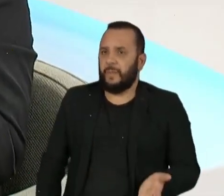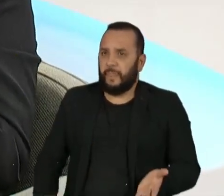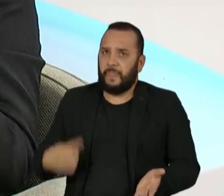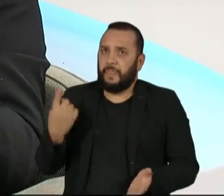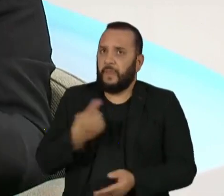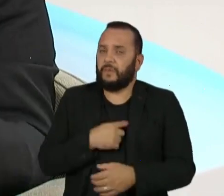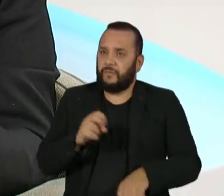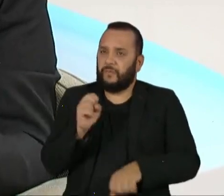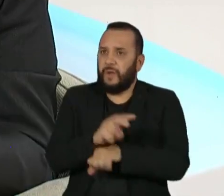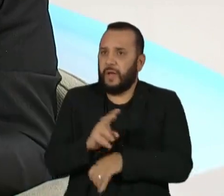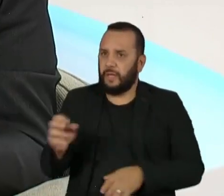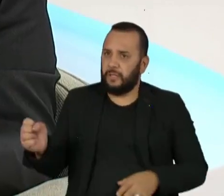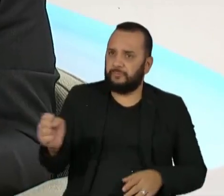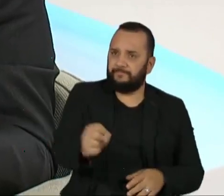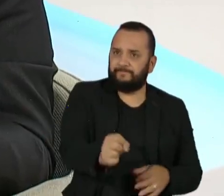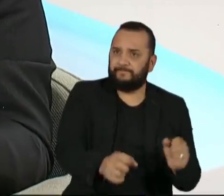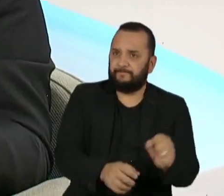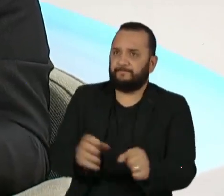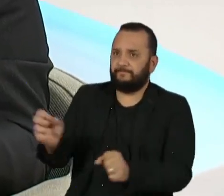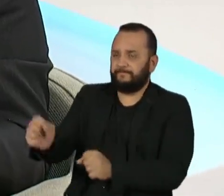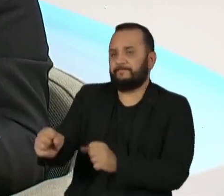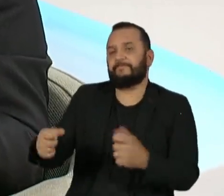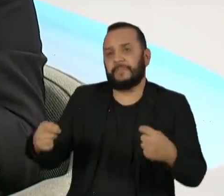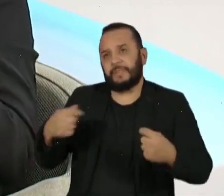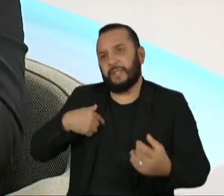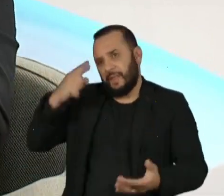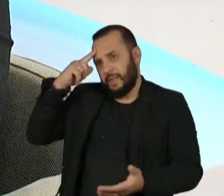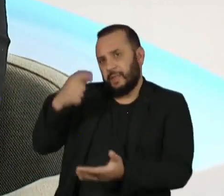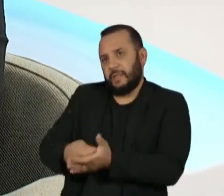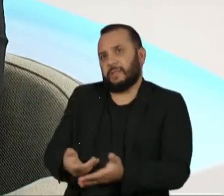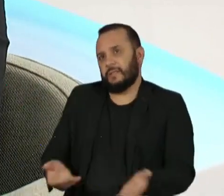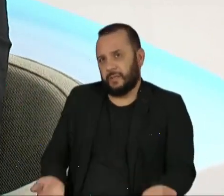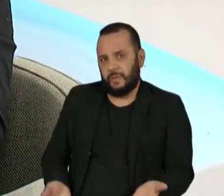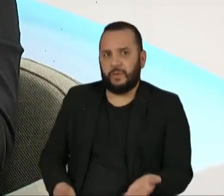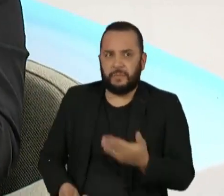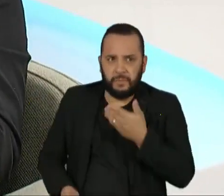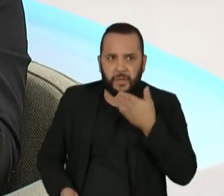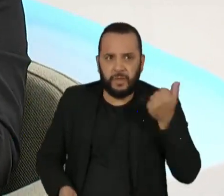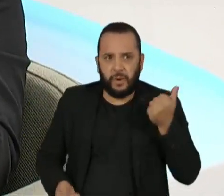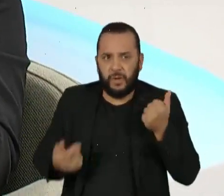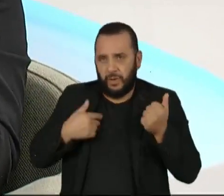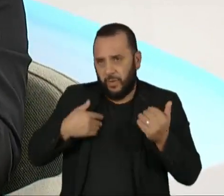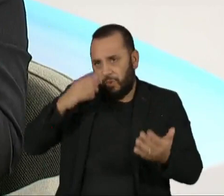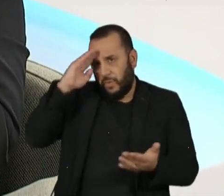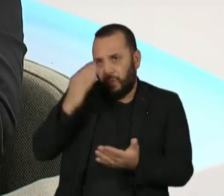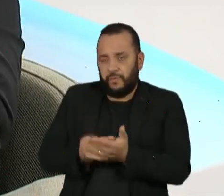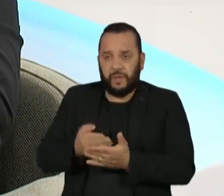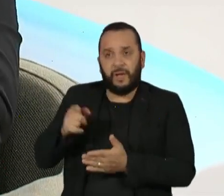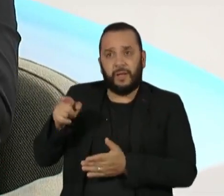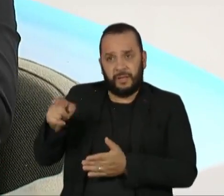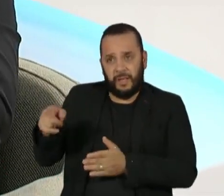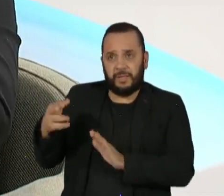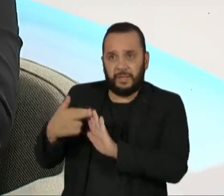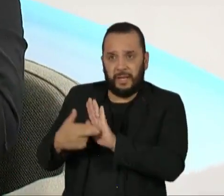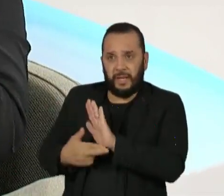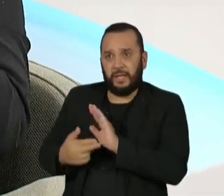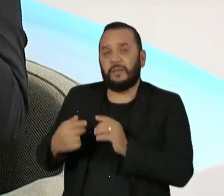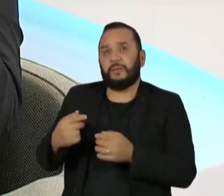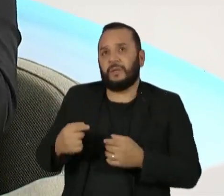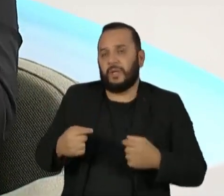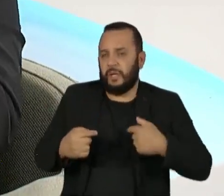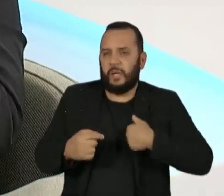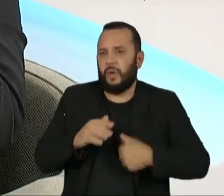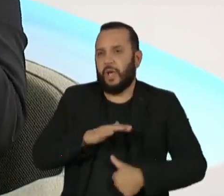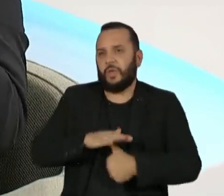vagas conforme essas decisões são tomadas. Acho que seria muito melhor eu confiar nesse sistema do que o reitor. Por achar que ele